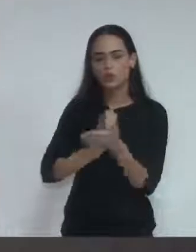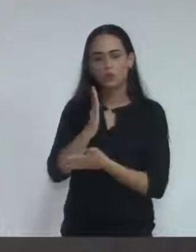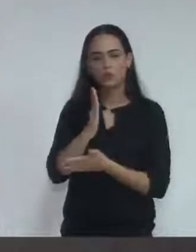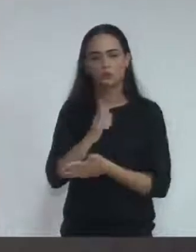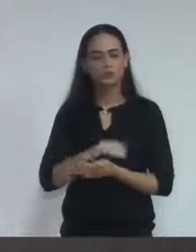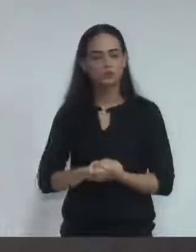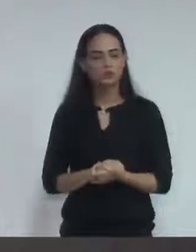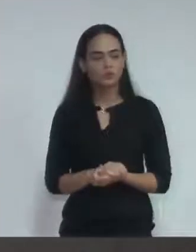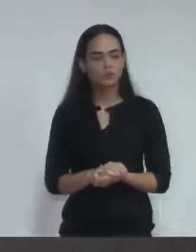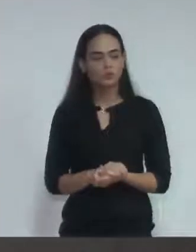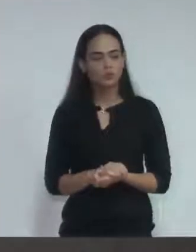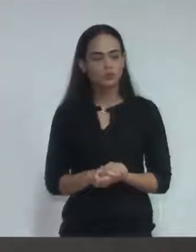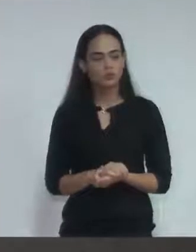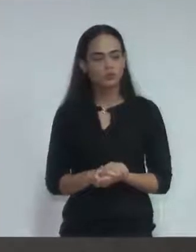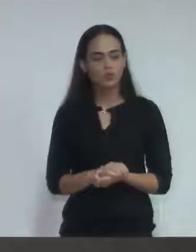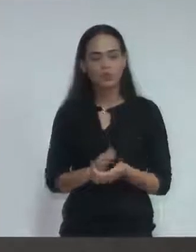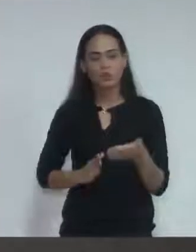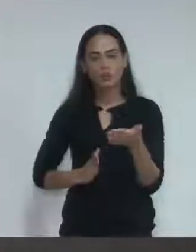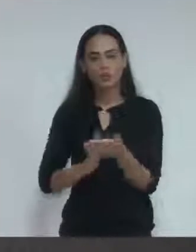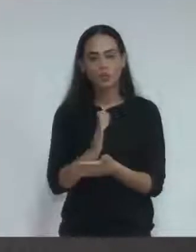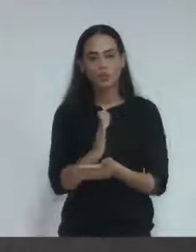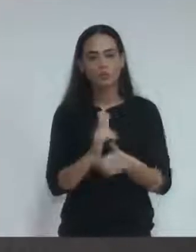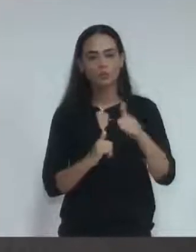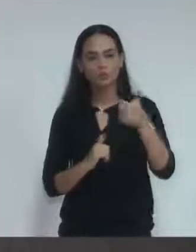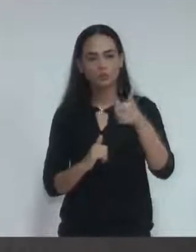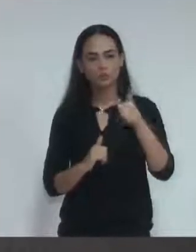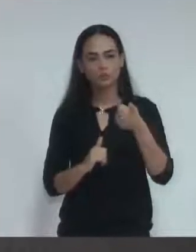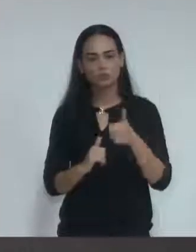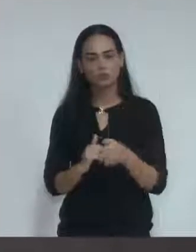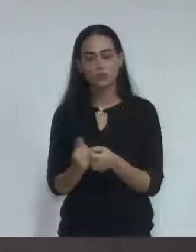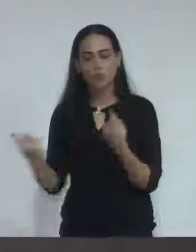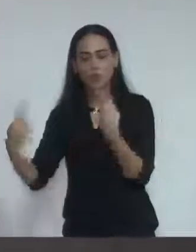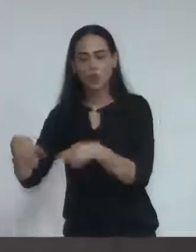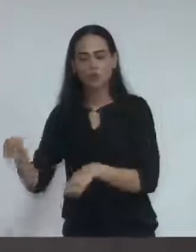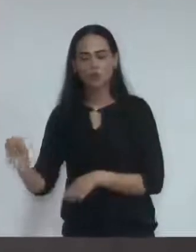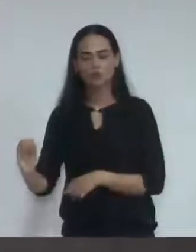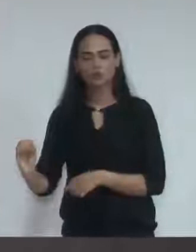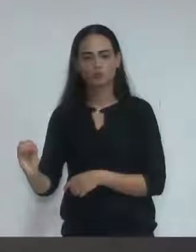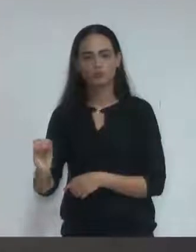se encontram. Aprovado por 11 votos favoráveis, nenhum contrário.